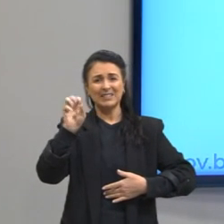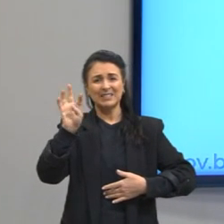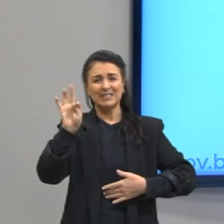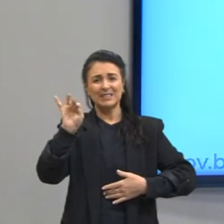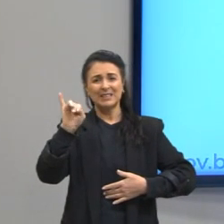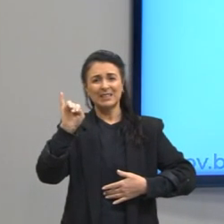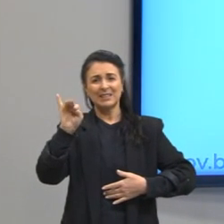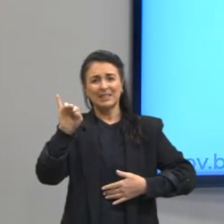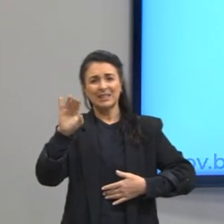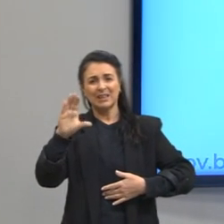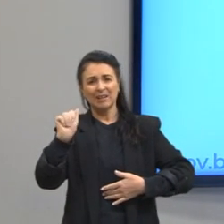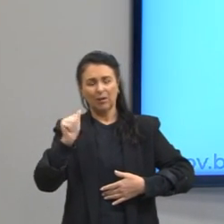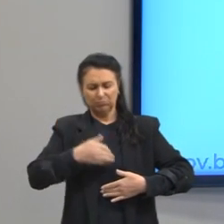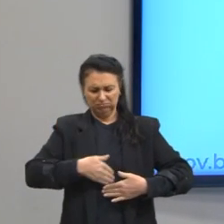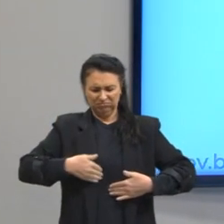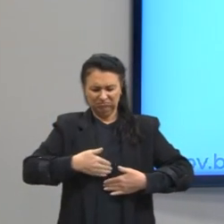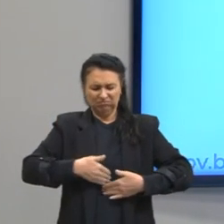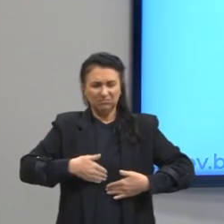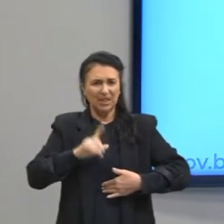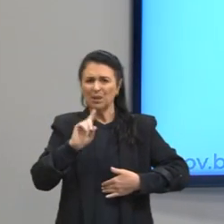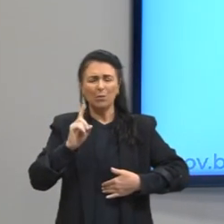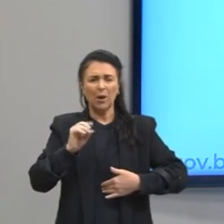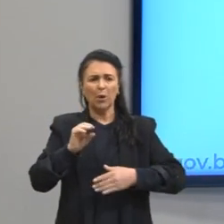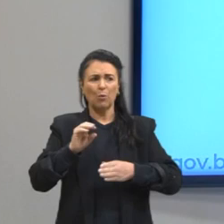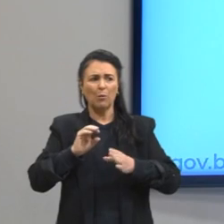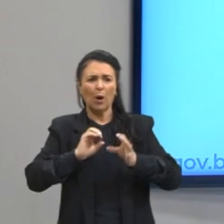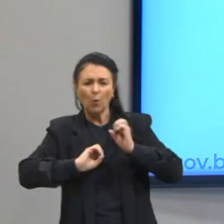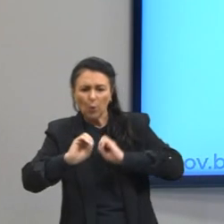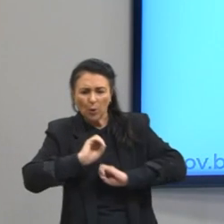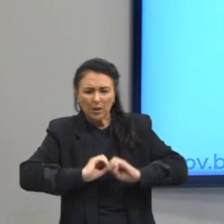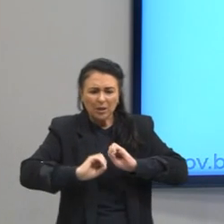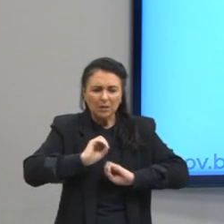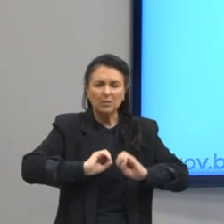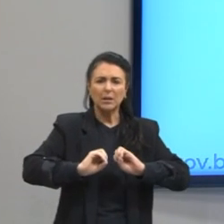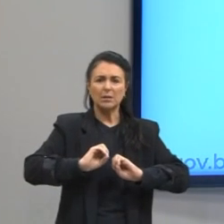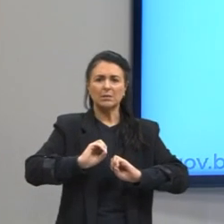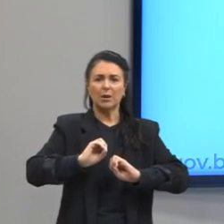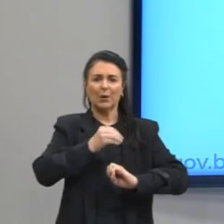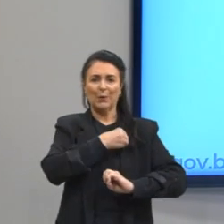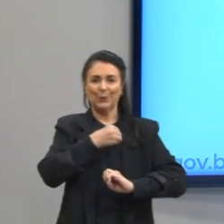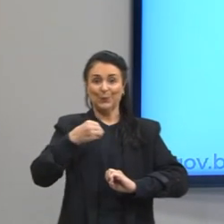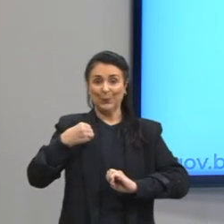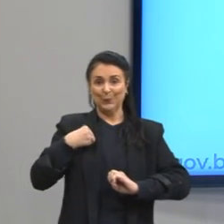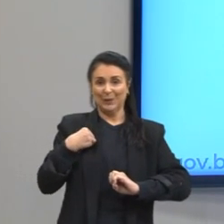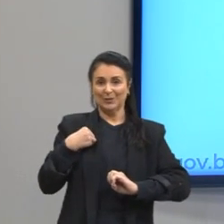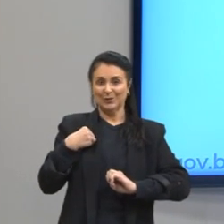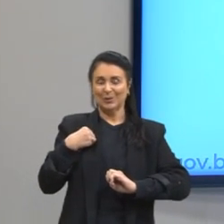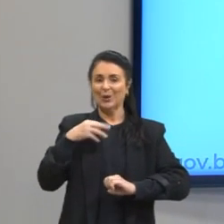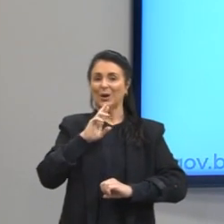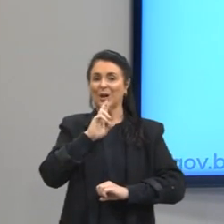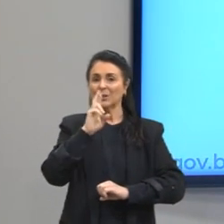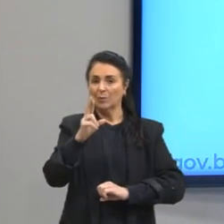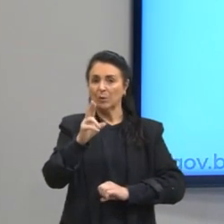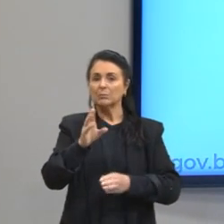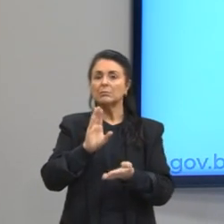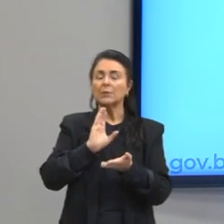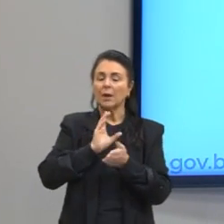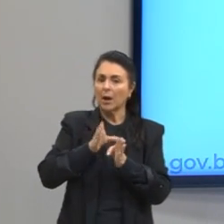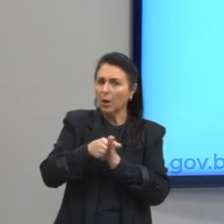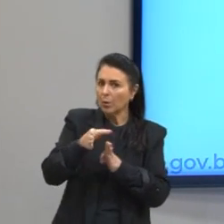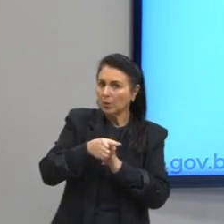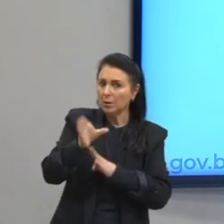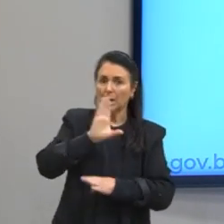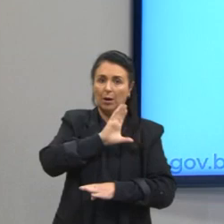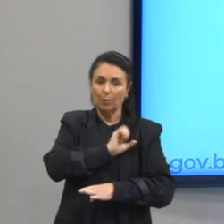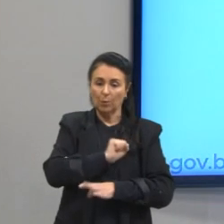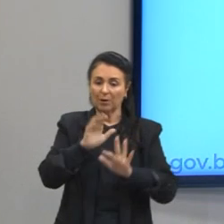uma orientação médica. Então, a nossa resposta correta aqui vai ser aconselhar sobre amor, família,